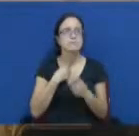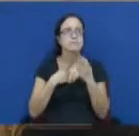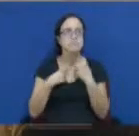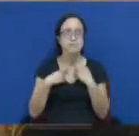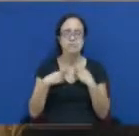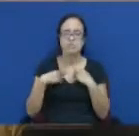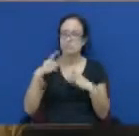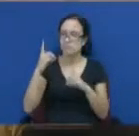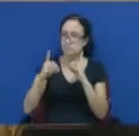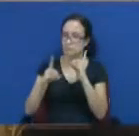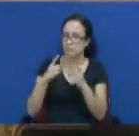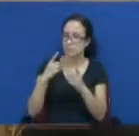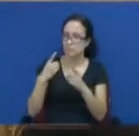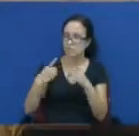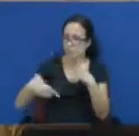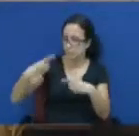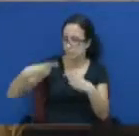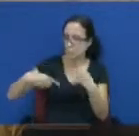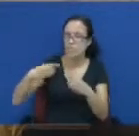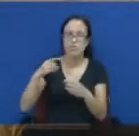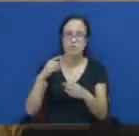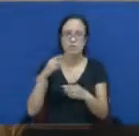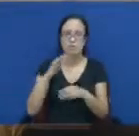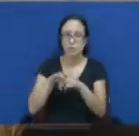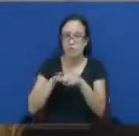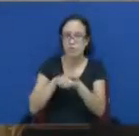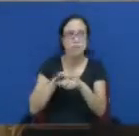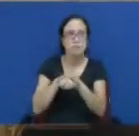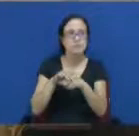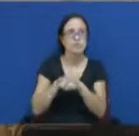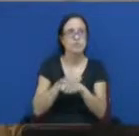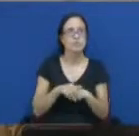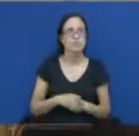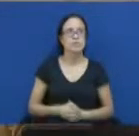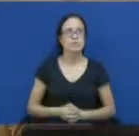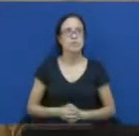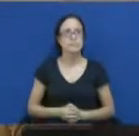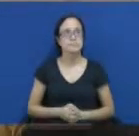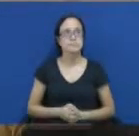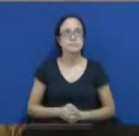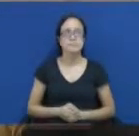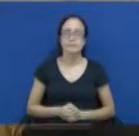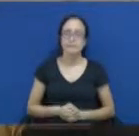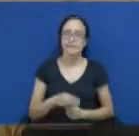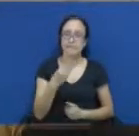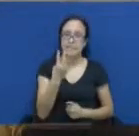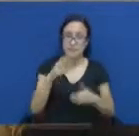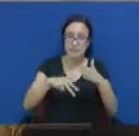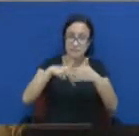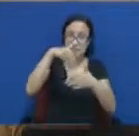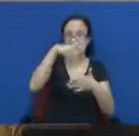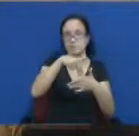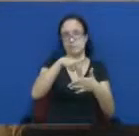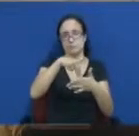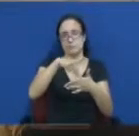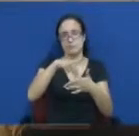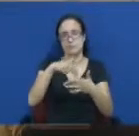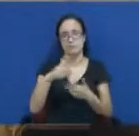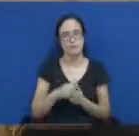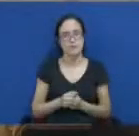fiquem à vontade eu já tinha dito para o vereador Júlio que nós temos três tribunas por segunda-feira e que a presidência precisa ser